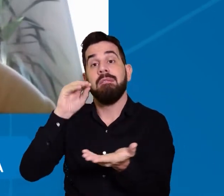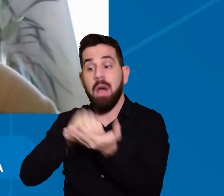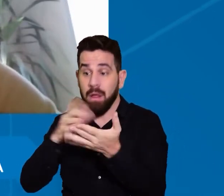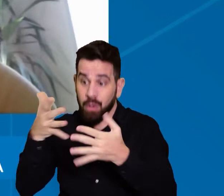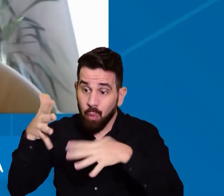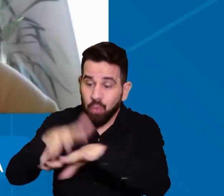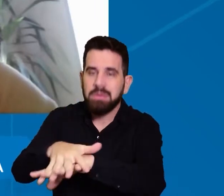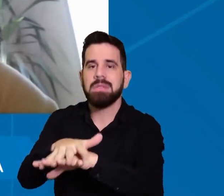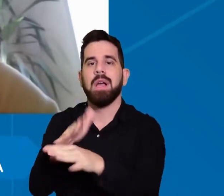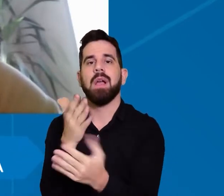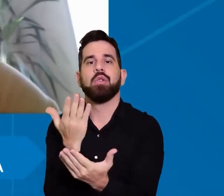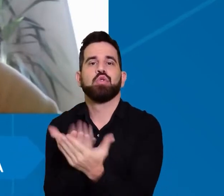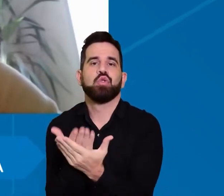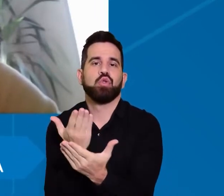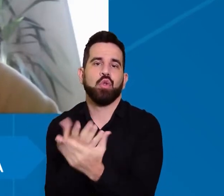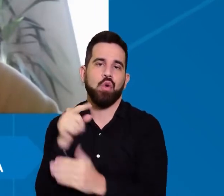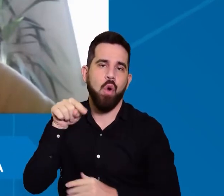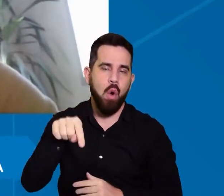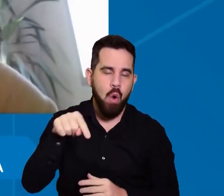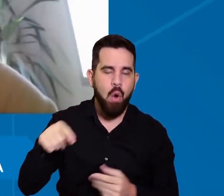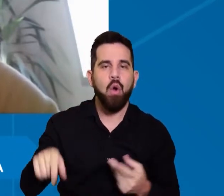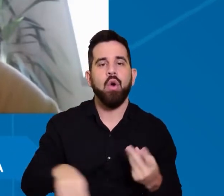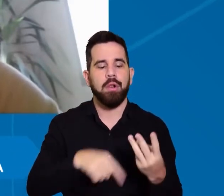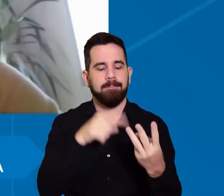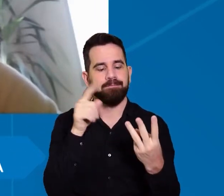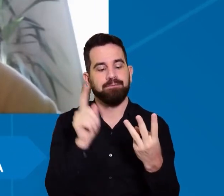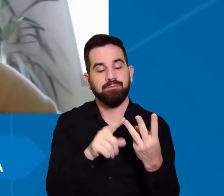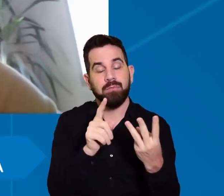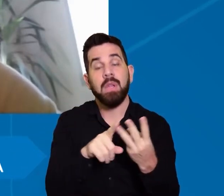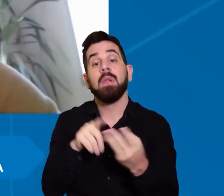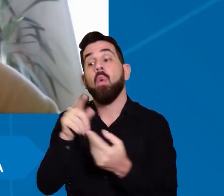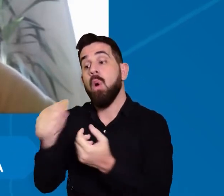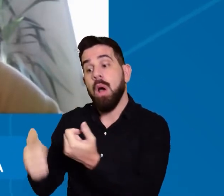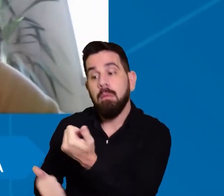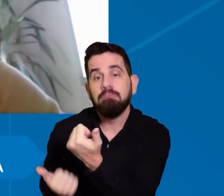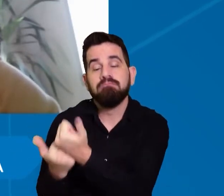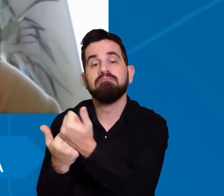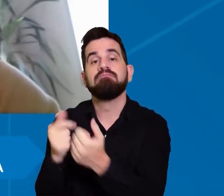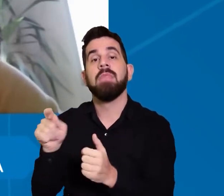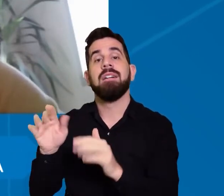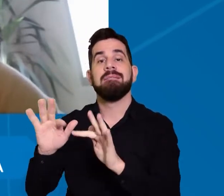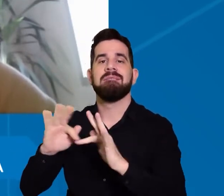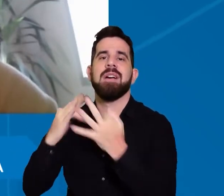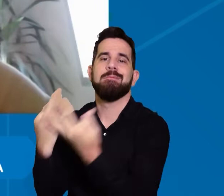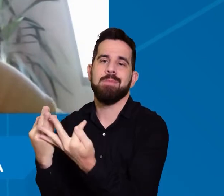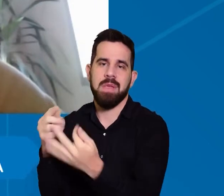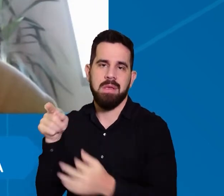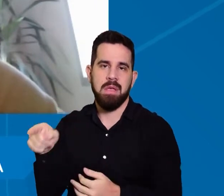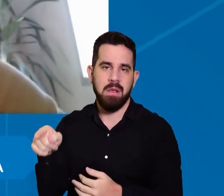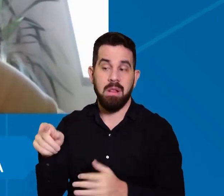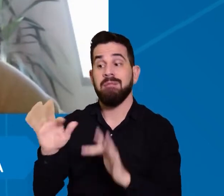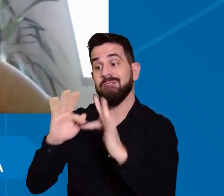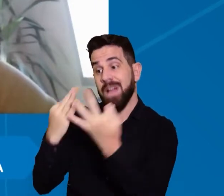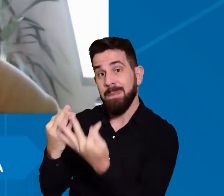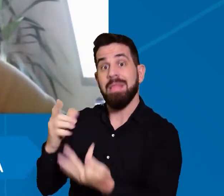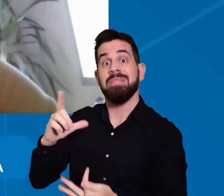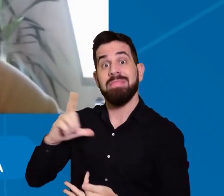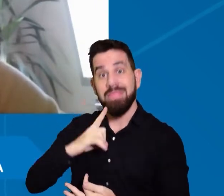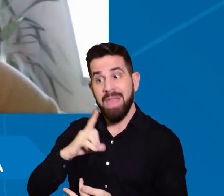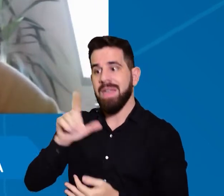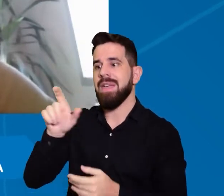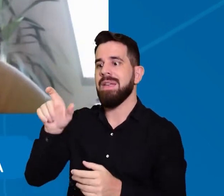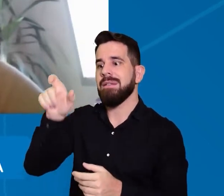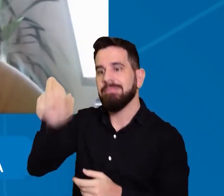né, muitas vezes, de amparo para a família que, eventualmente, tem uma pessoa com deficiência e que necessita de